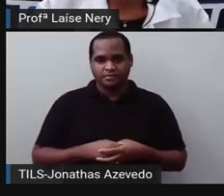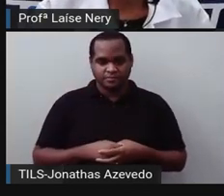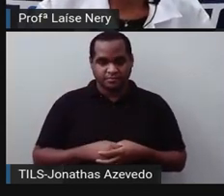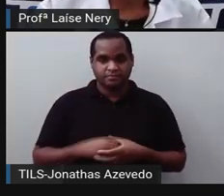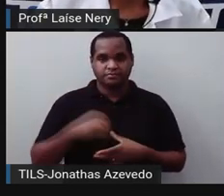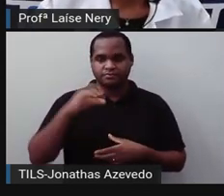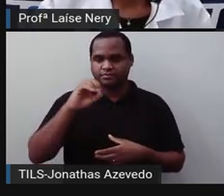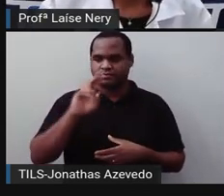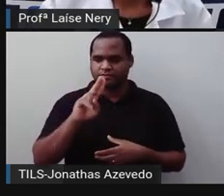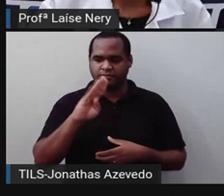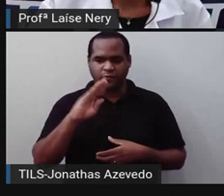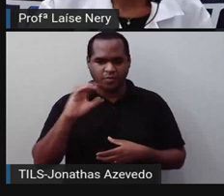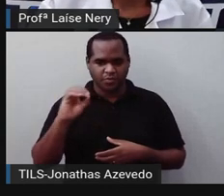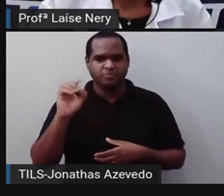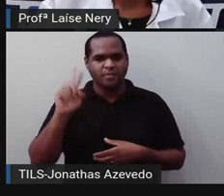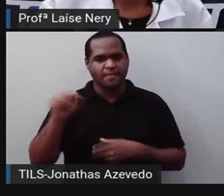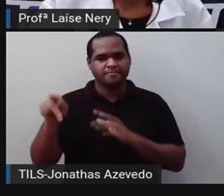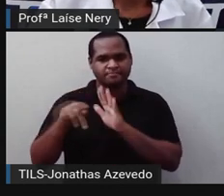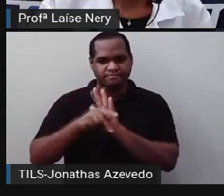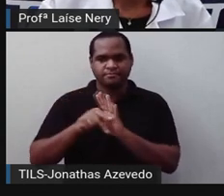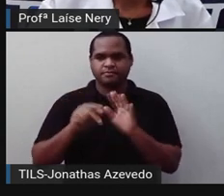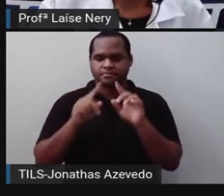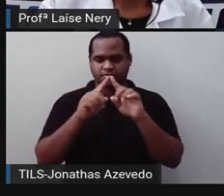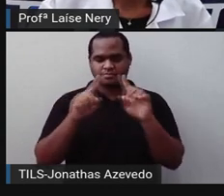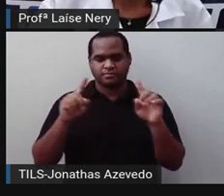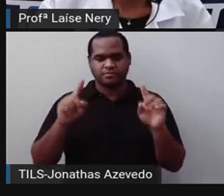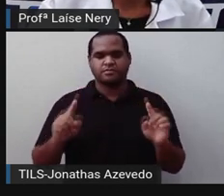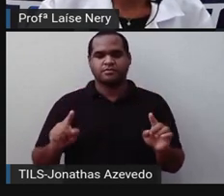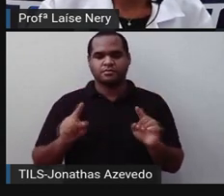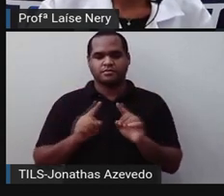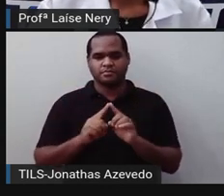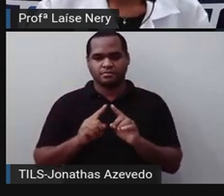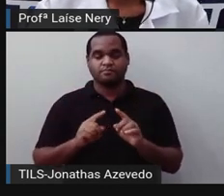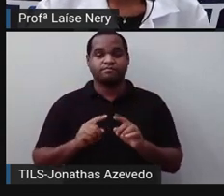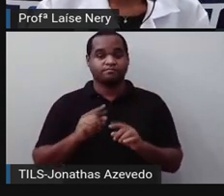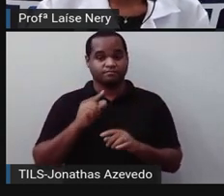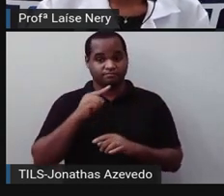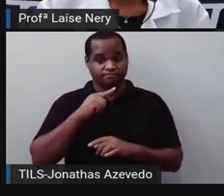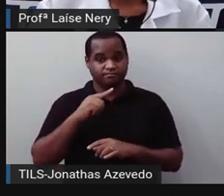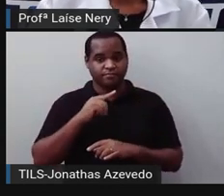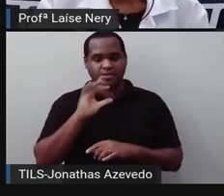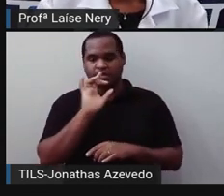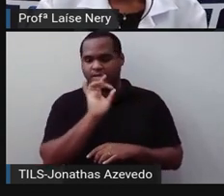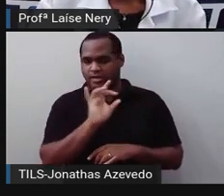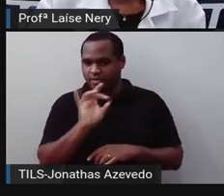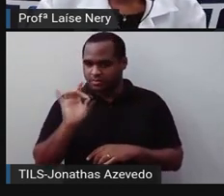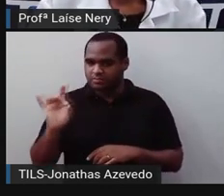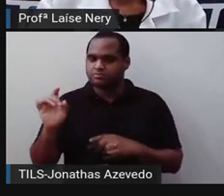formado por quadrados. Olha só, cada face dele é um quadrado.